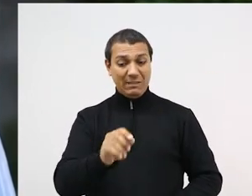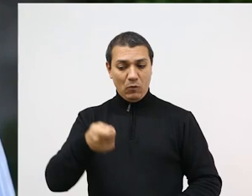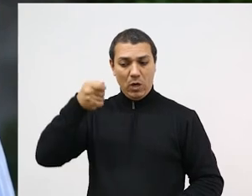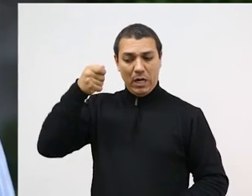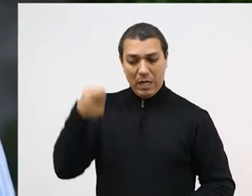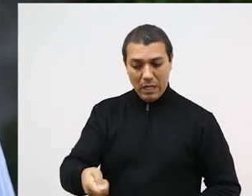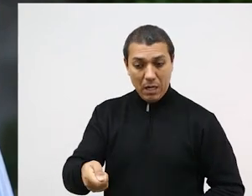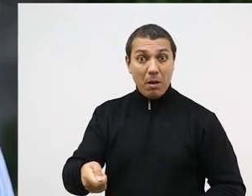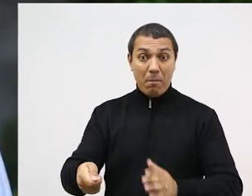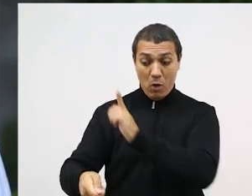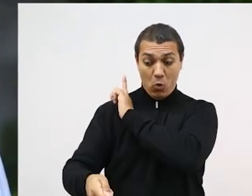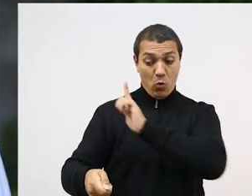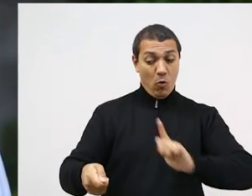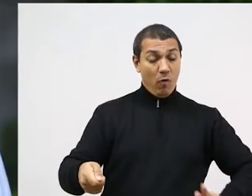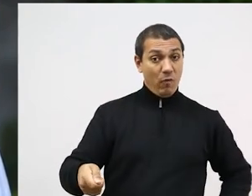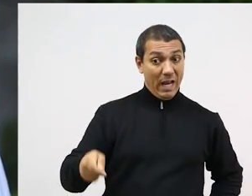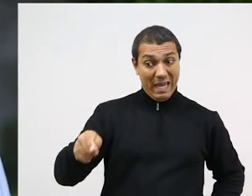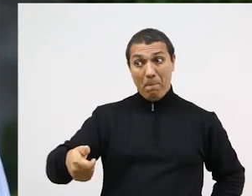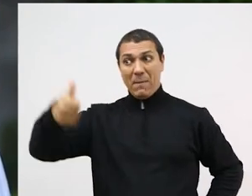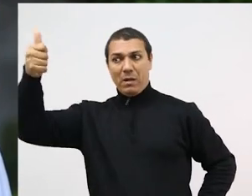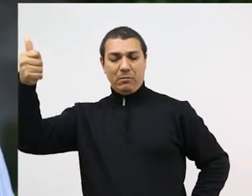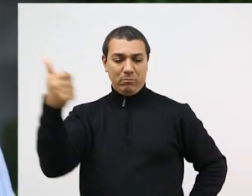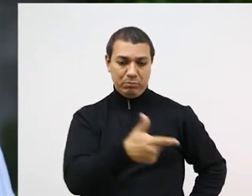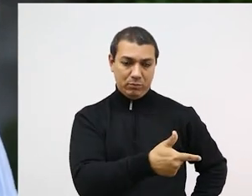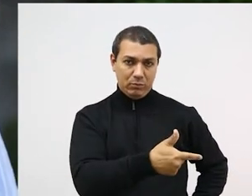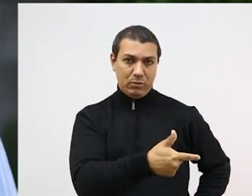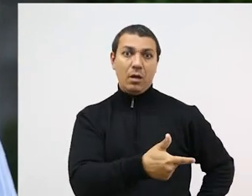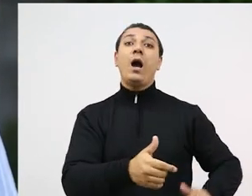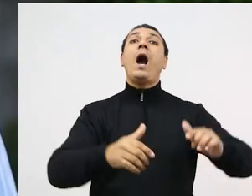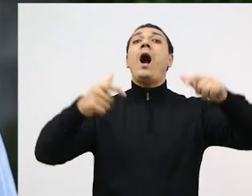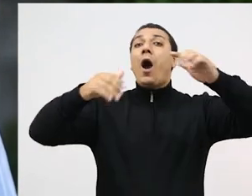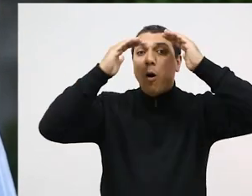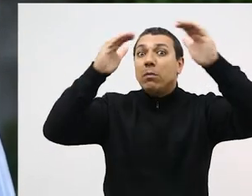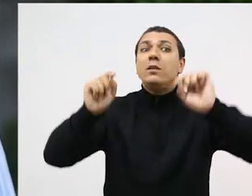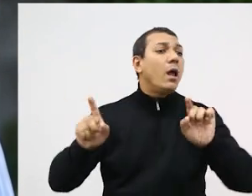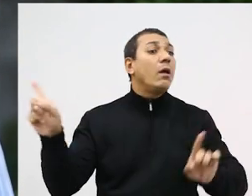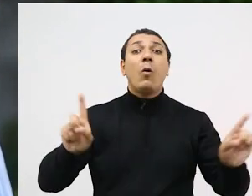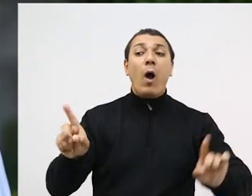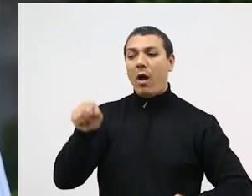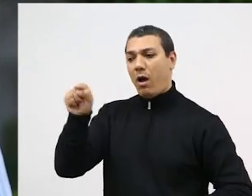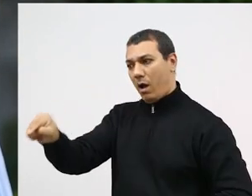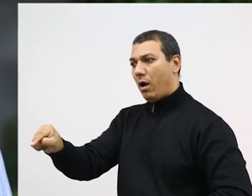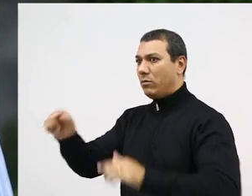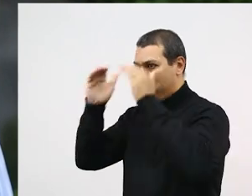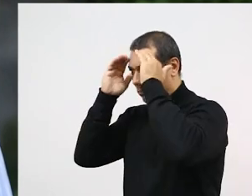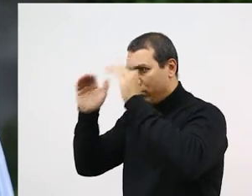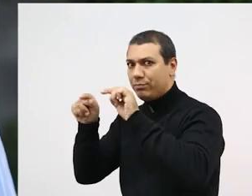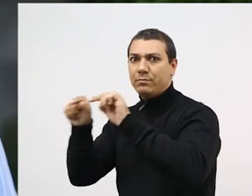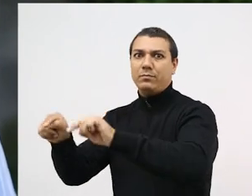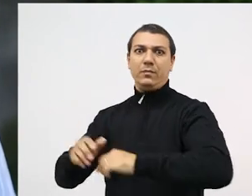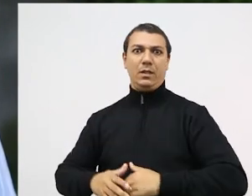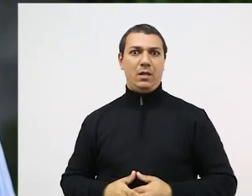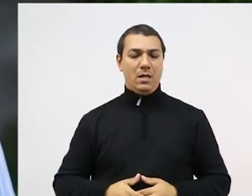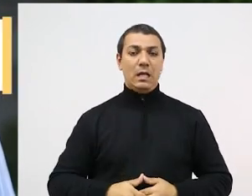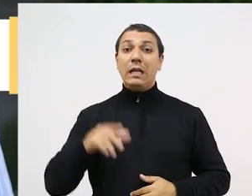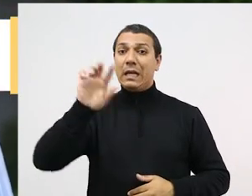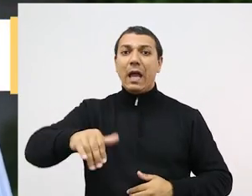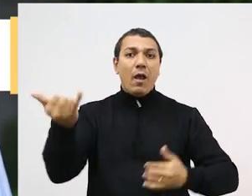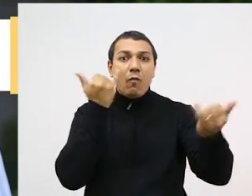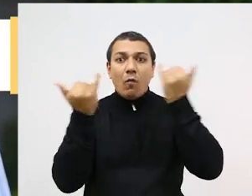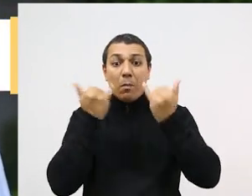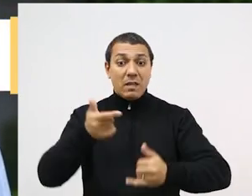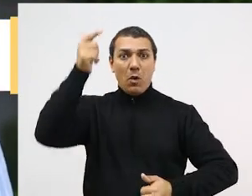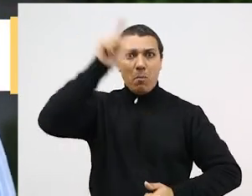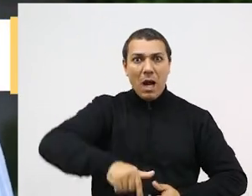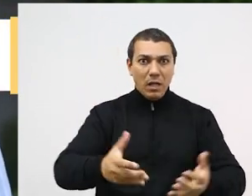restritivas do que as regras estabelecidas pelo governo do Estado, vale o que está definido nos decretos municipais. Para mais informações